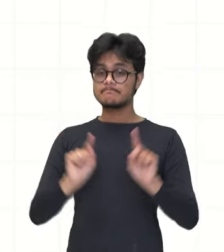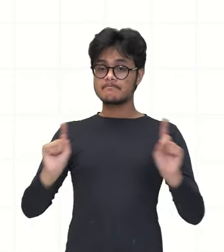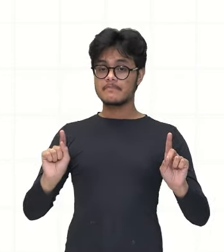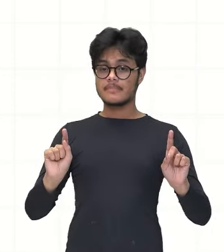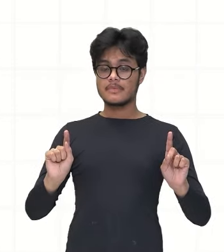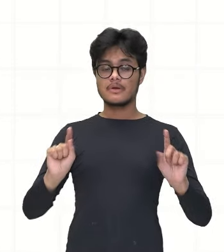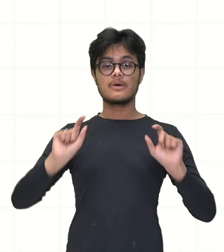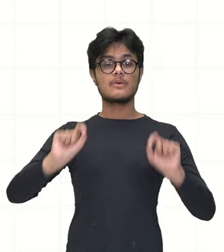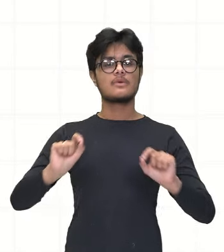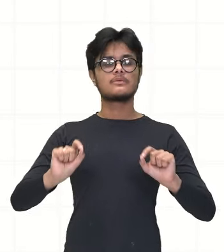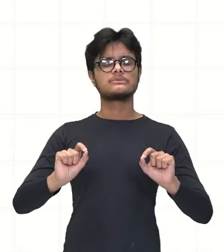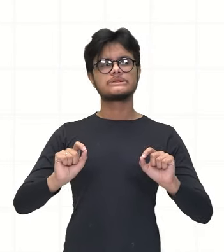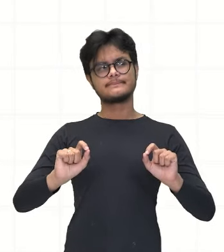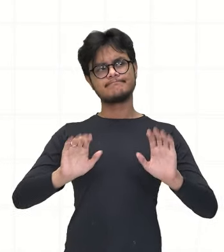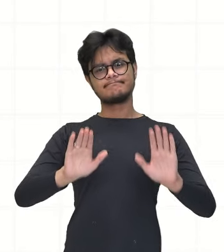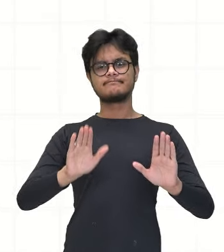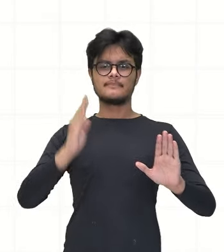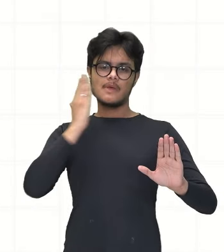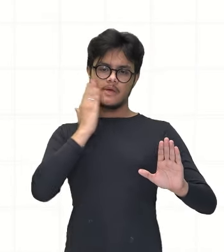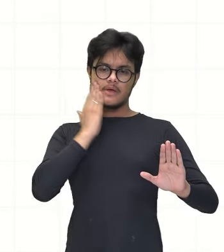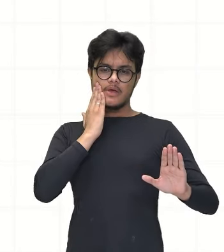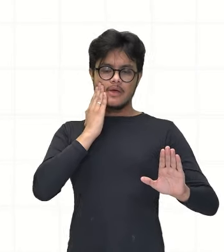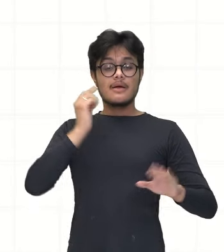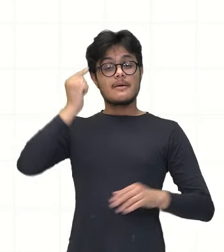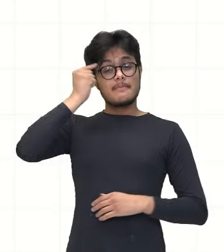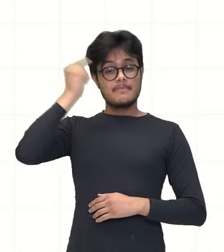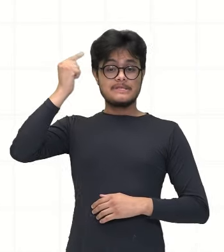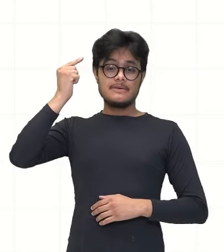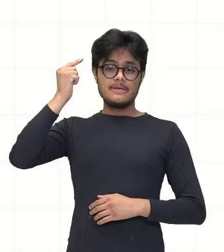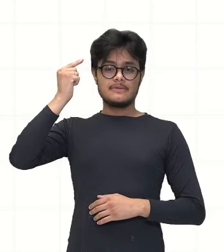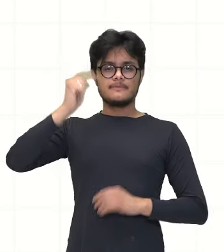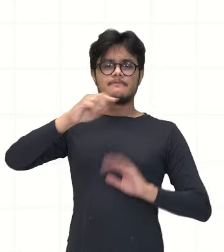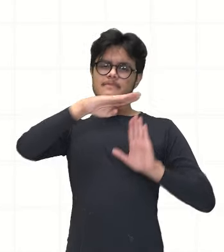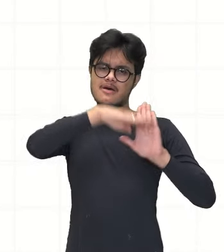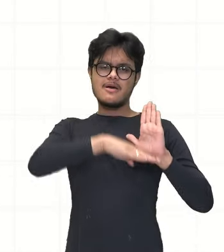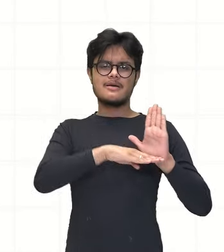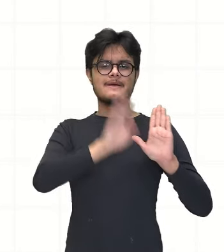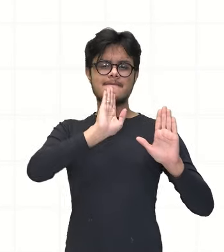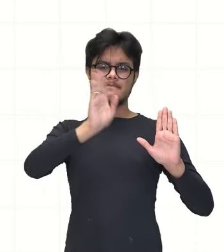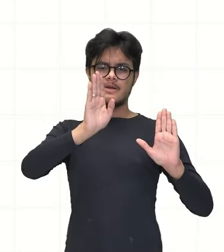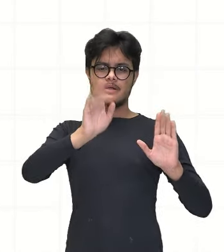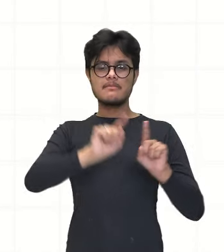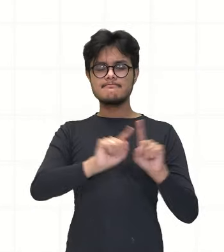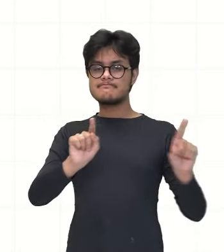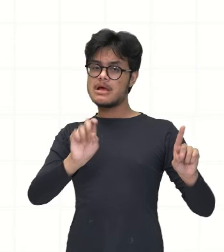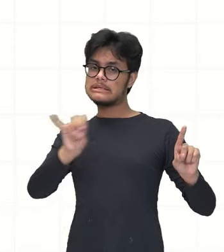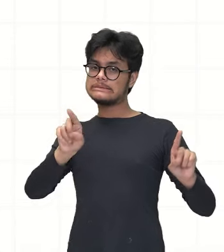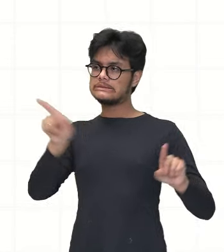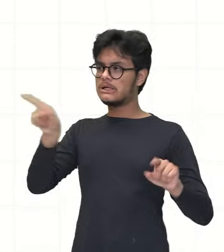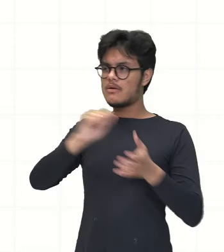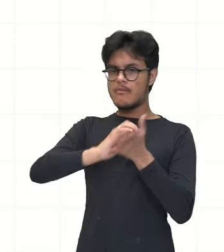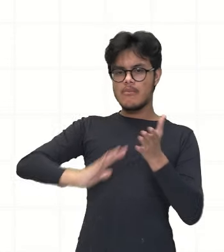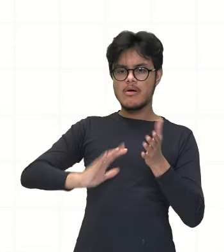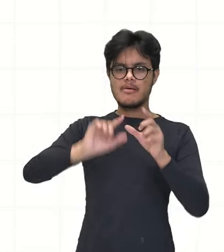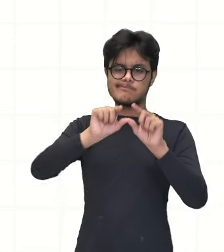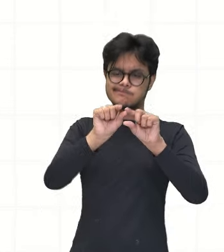isso é só para você saber que essa é a ideia, né? Por quê? Quando você se depara aí com essa reta que